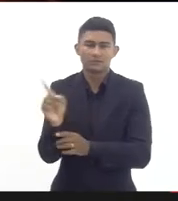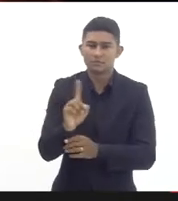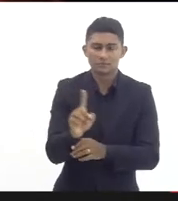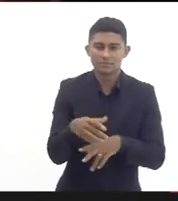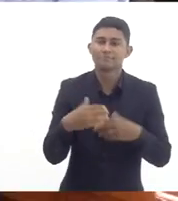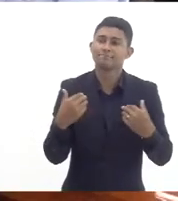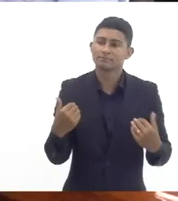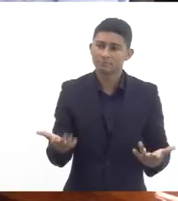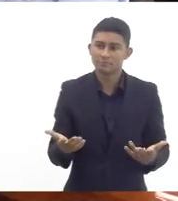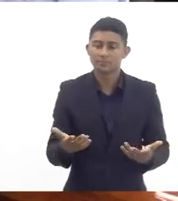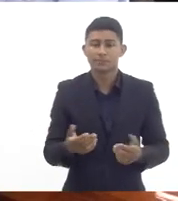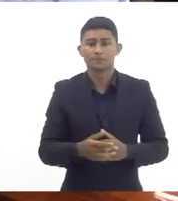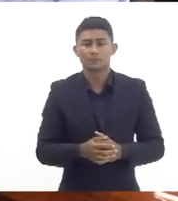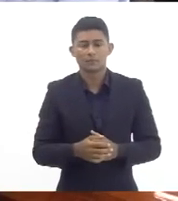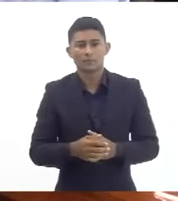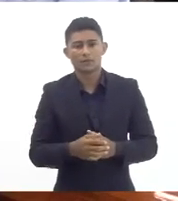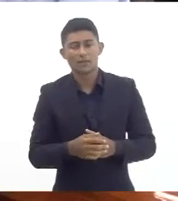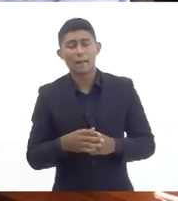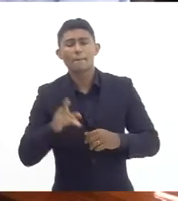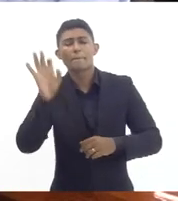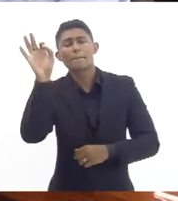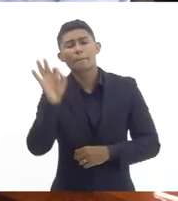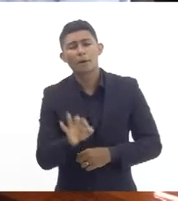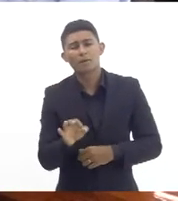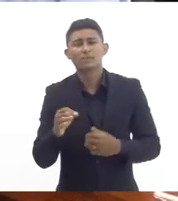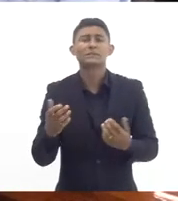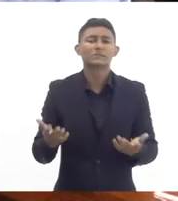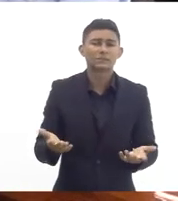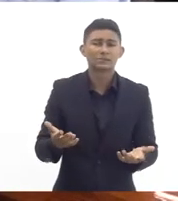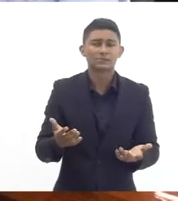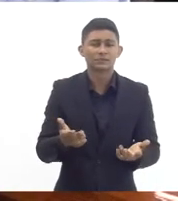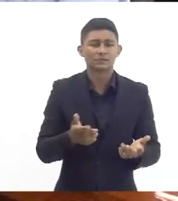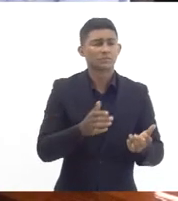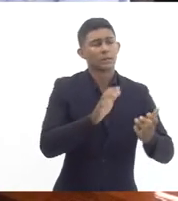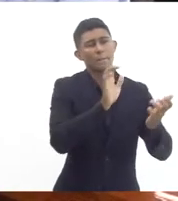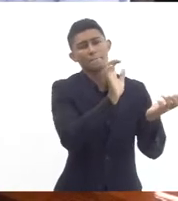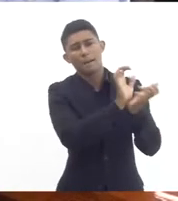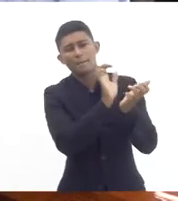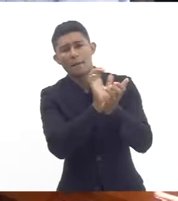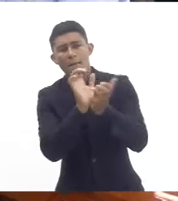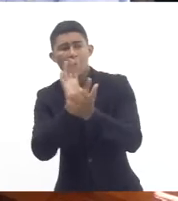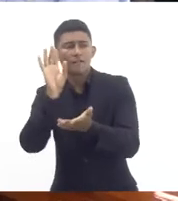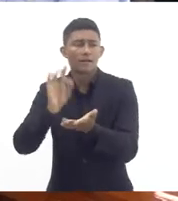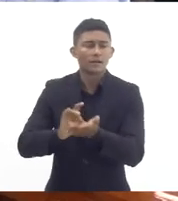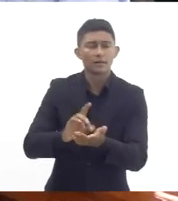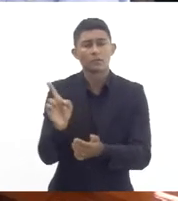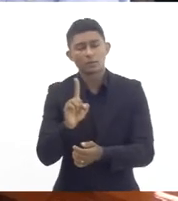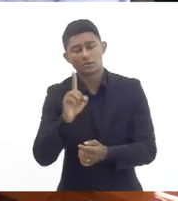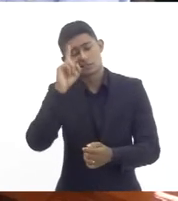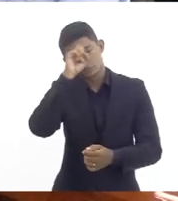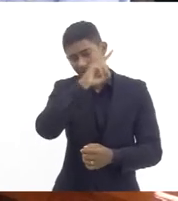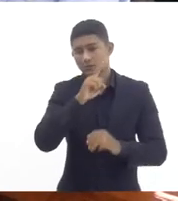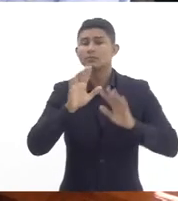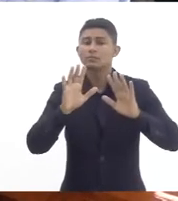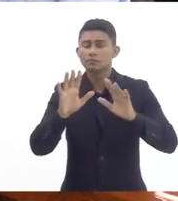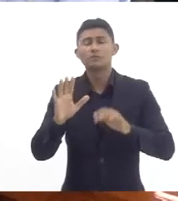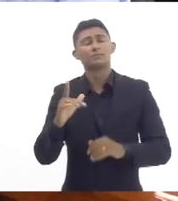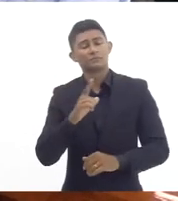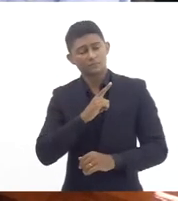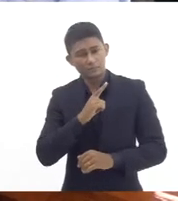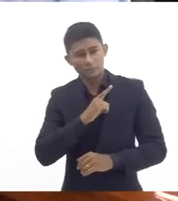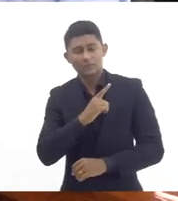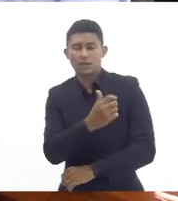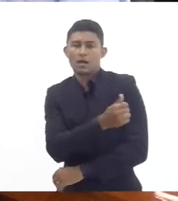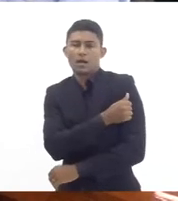proporção das turmas é difícil fazer sem saber quantas são fictícias ou não mas atende um número impacta um número menor de